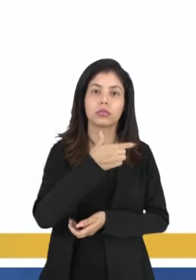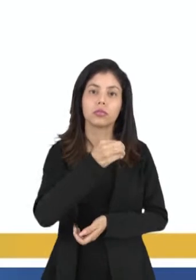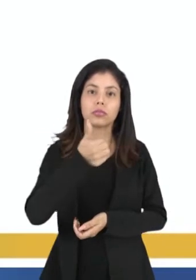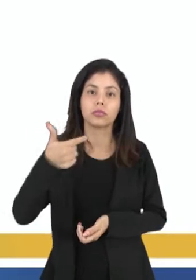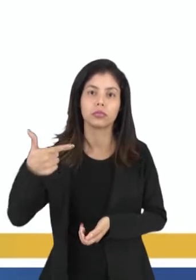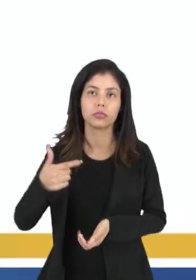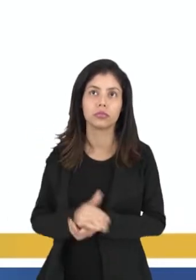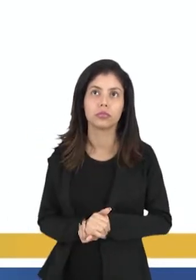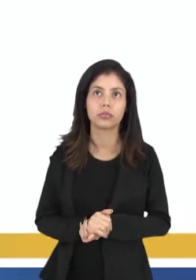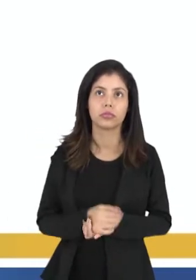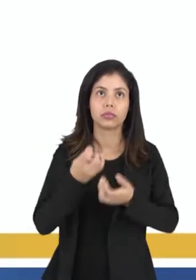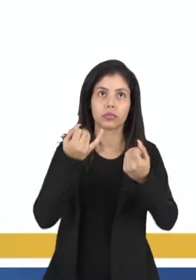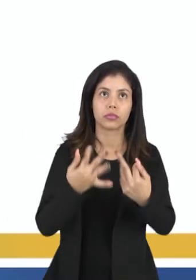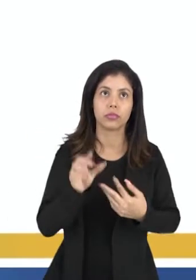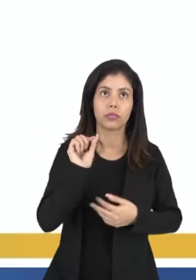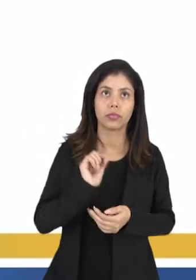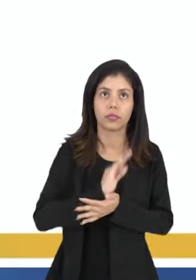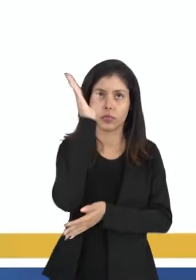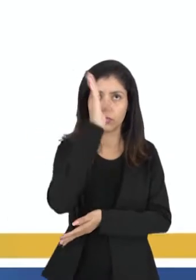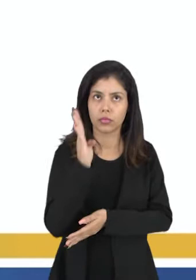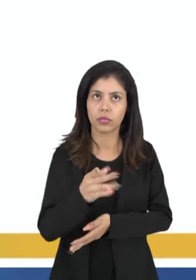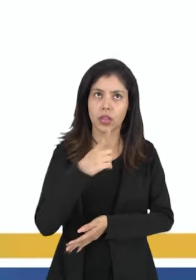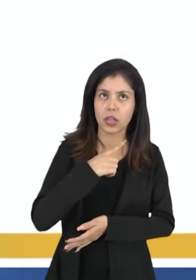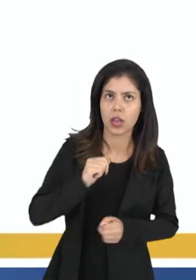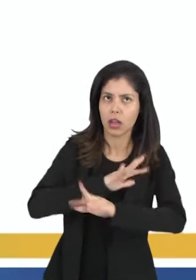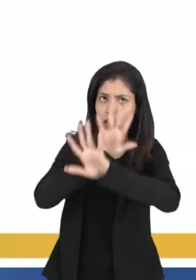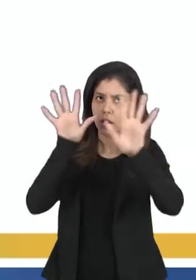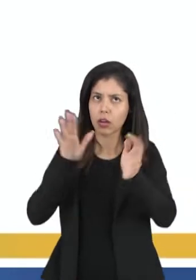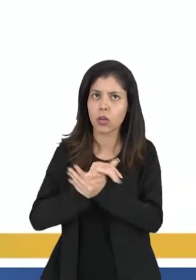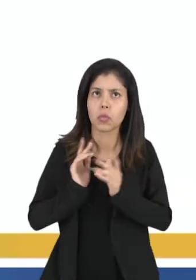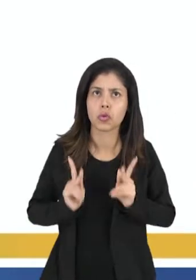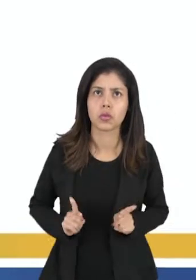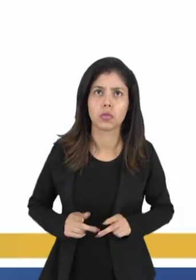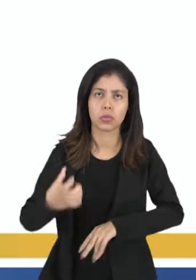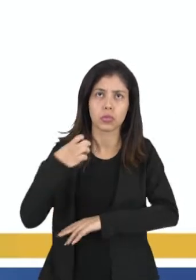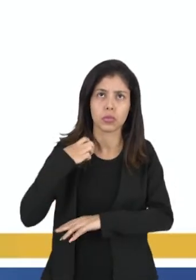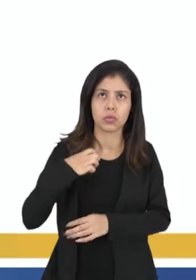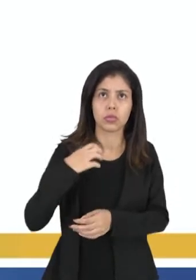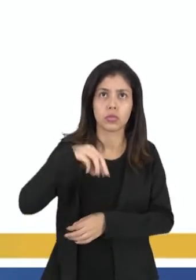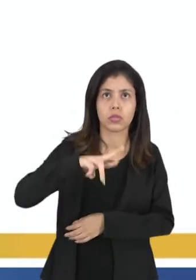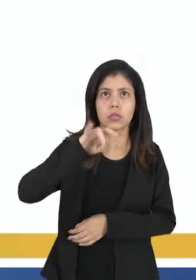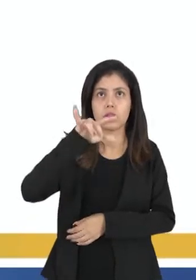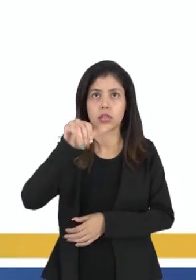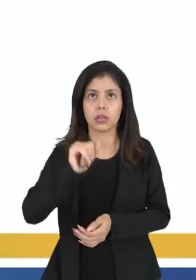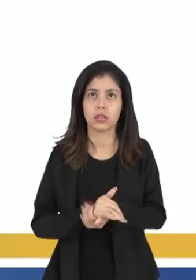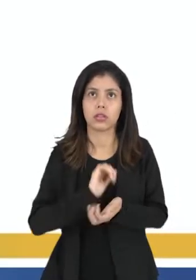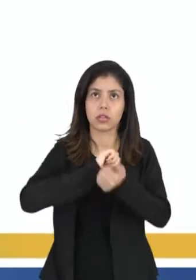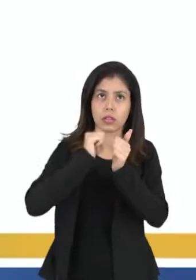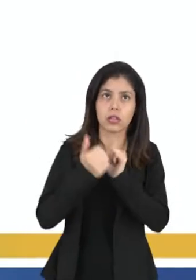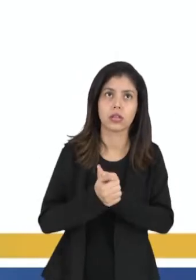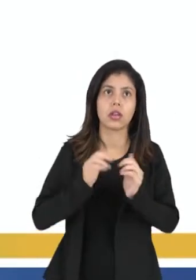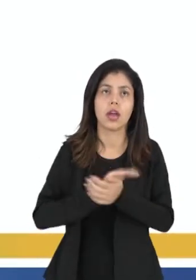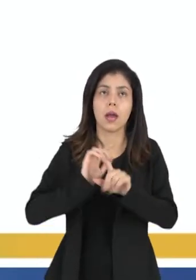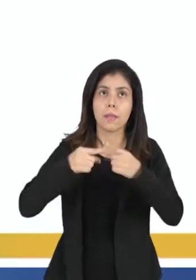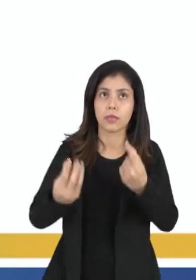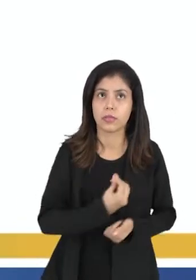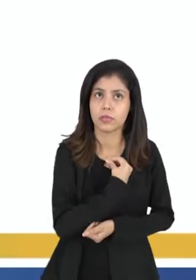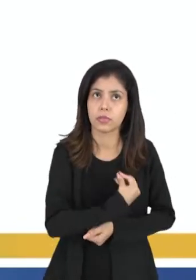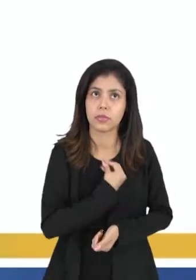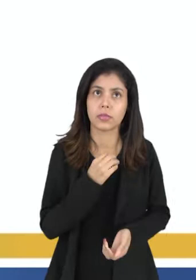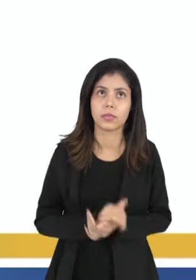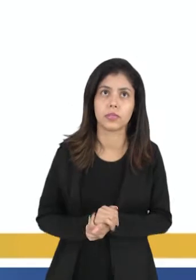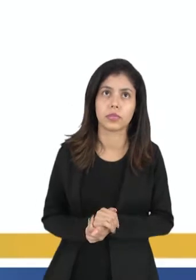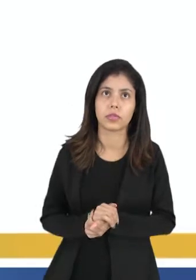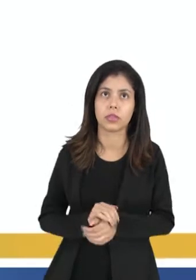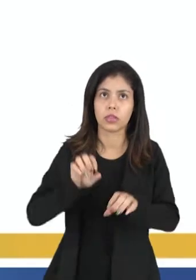e ele vai dizer assim, o brasileiro tem noções claras dos comportamentos éticos e morais adequados, mas